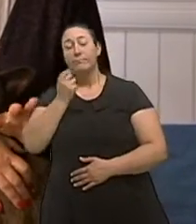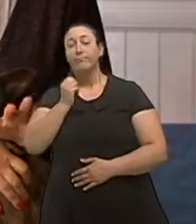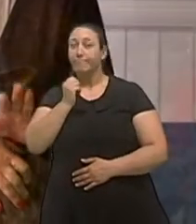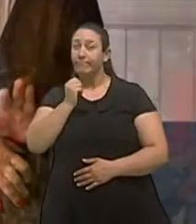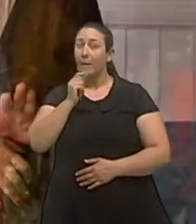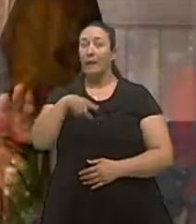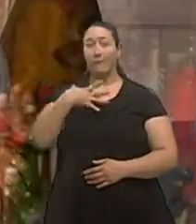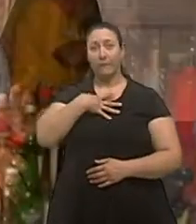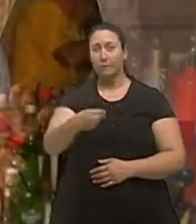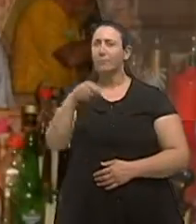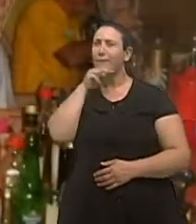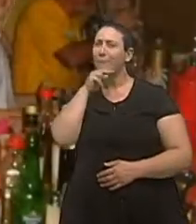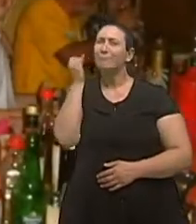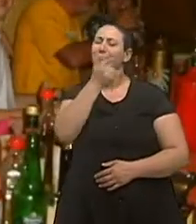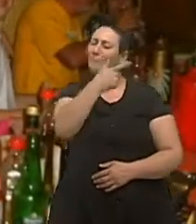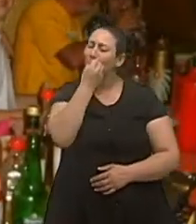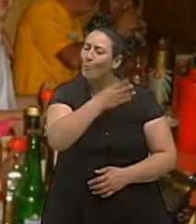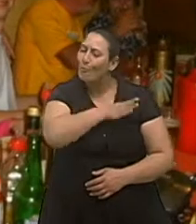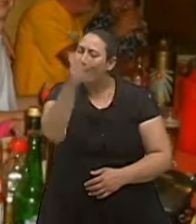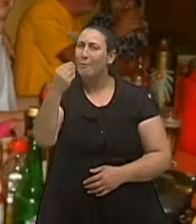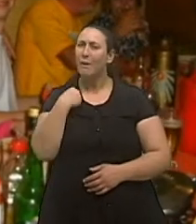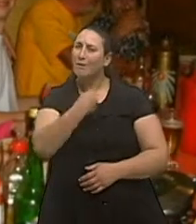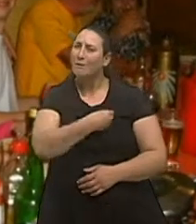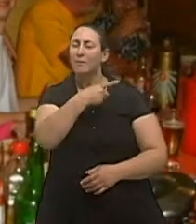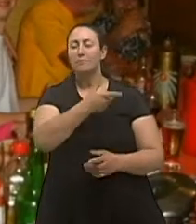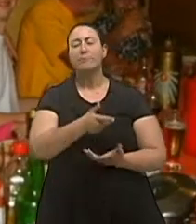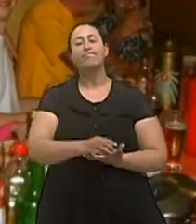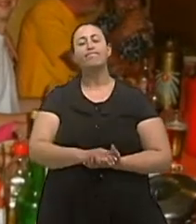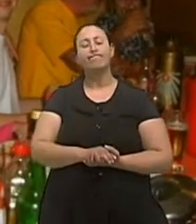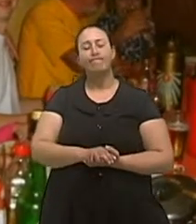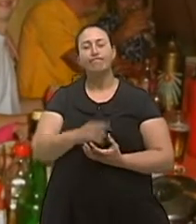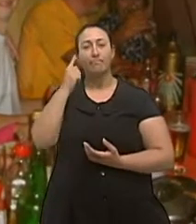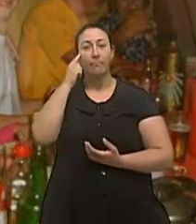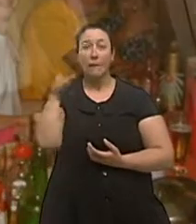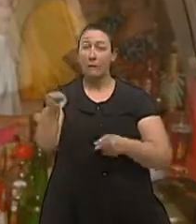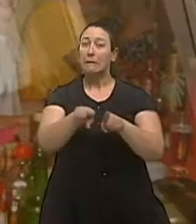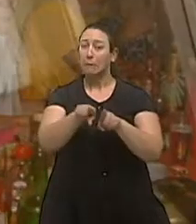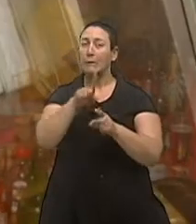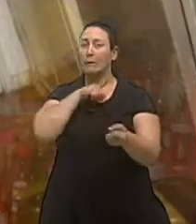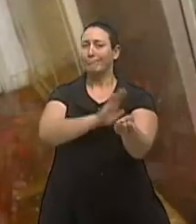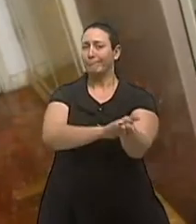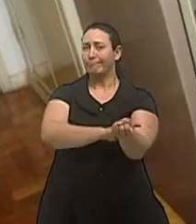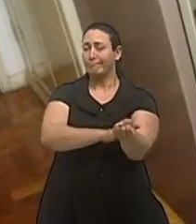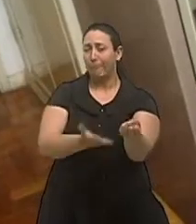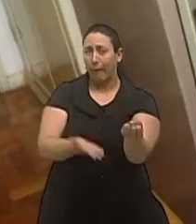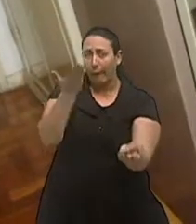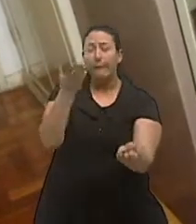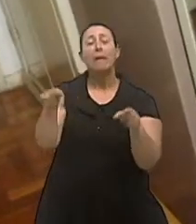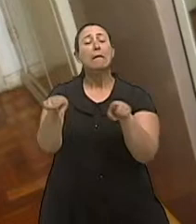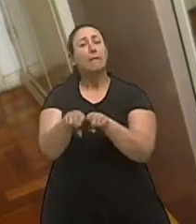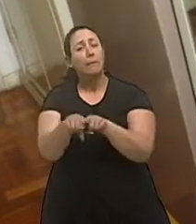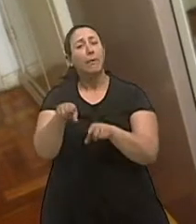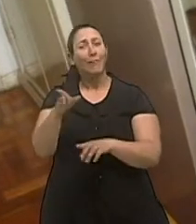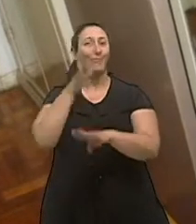filhos e netos, começaram a me pressionar. Cecília também sofre de hipertensão. Resolveu ir ao médico e